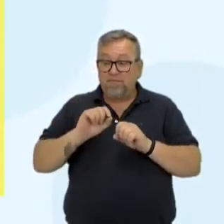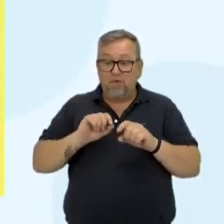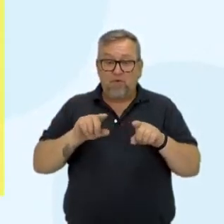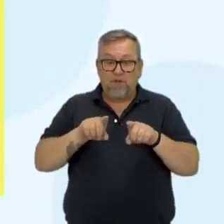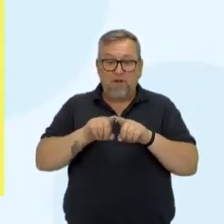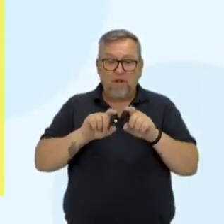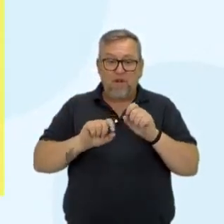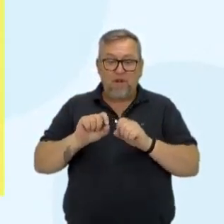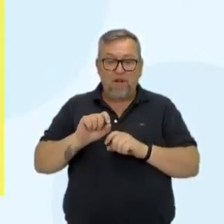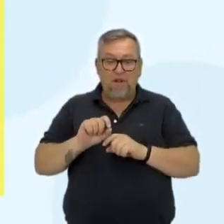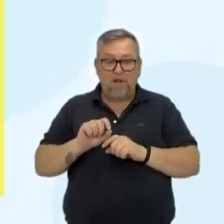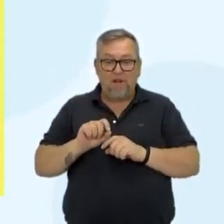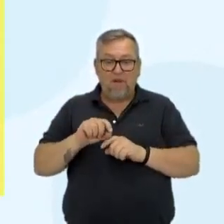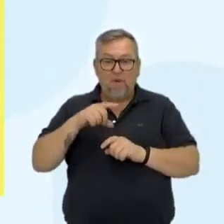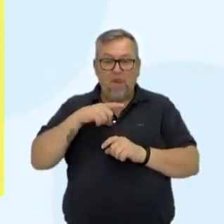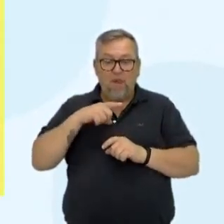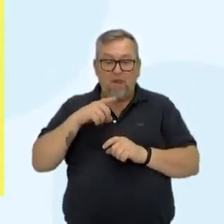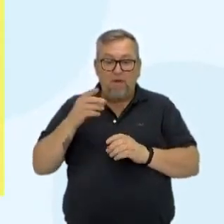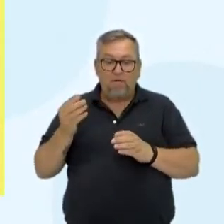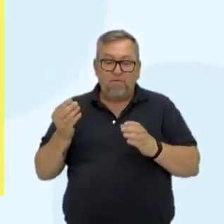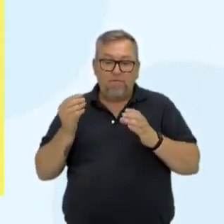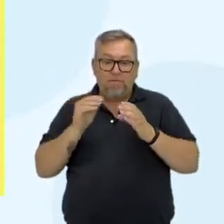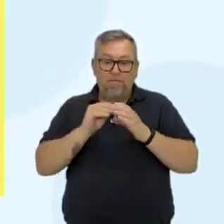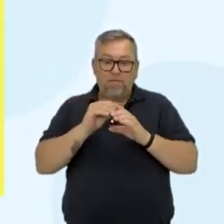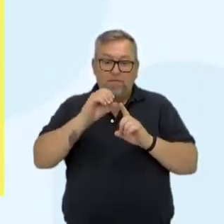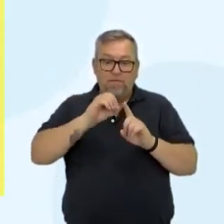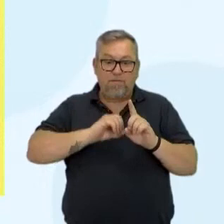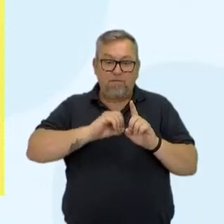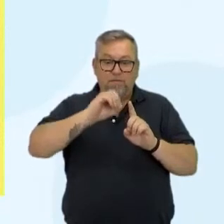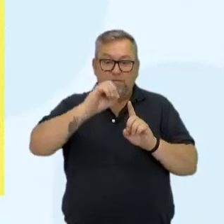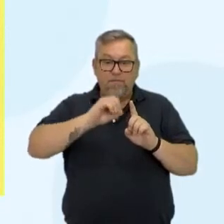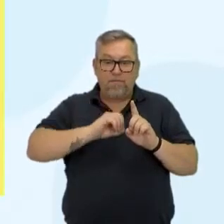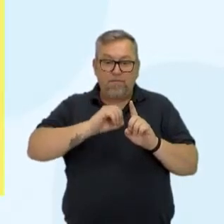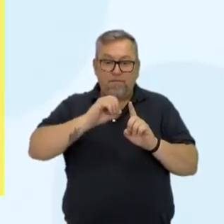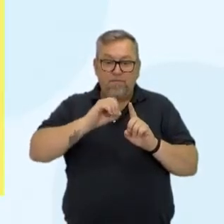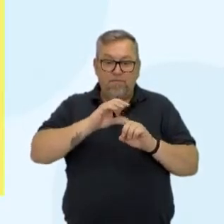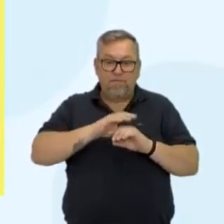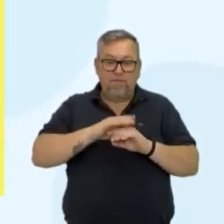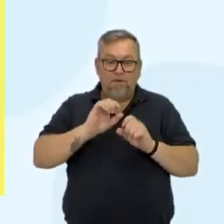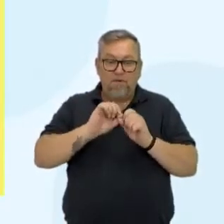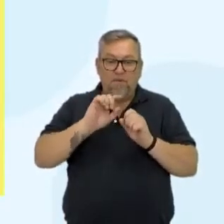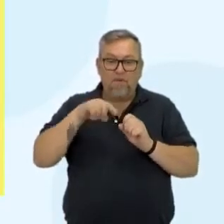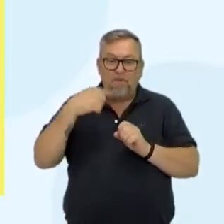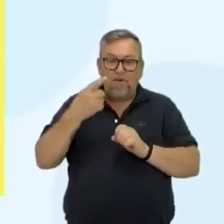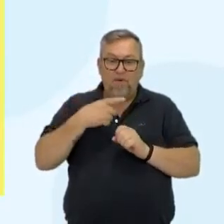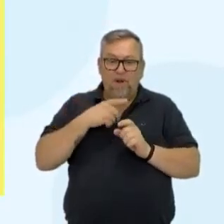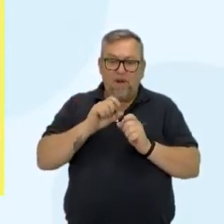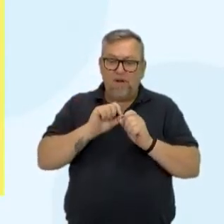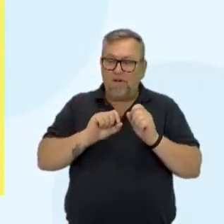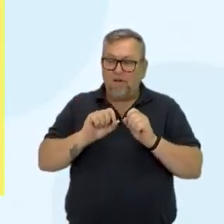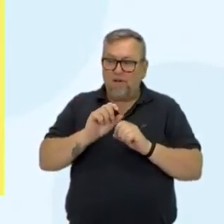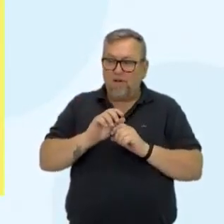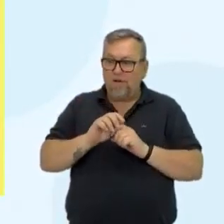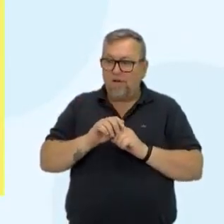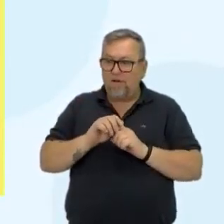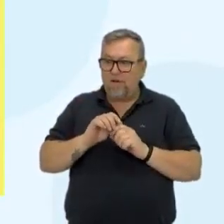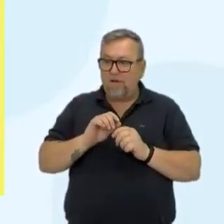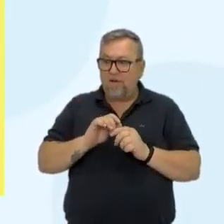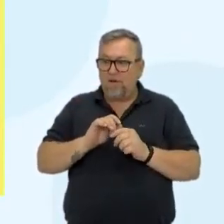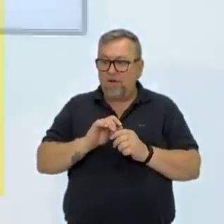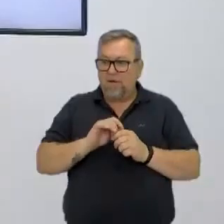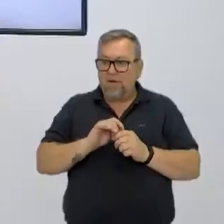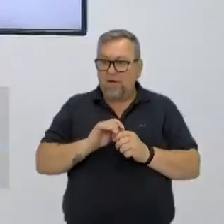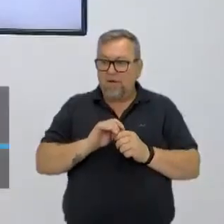uma incorporação de temperatura em todo o planeta, fora da nossa normalidade. Aí,